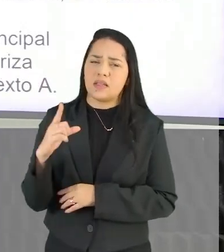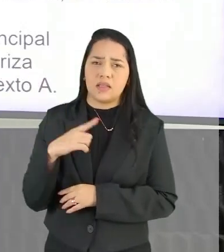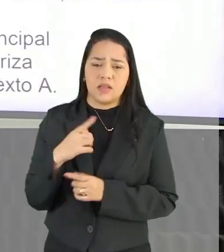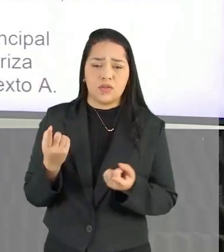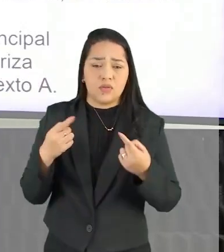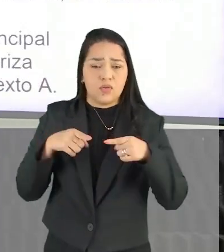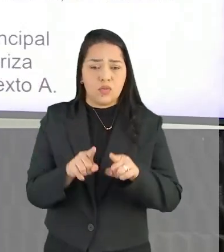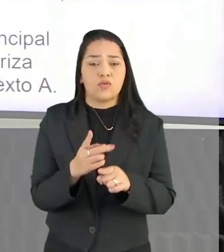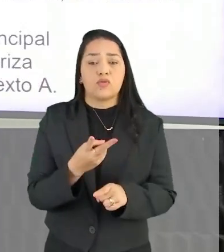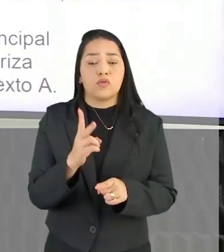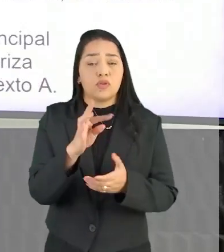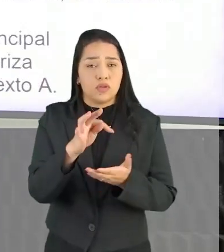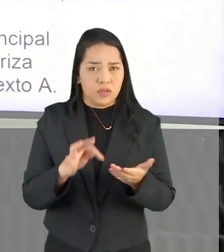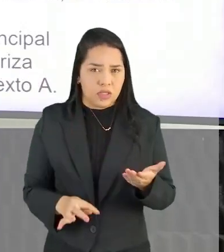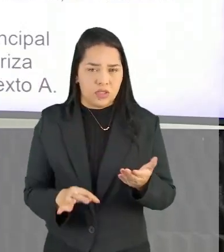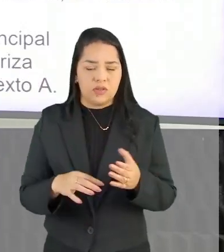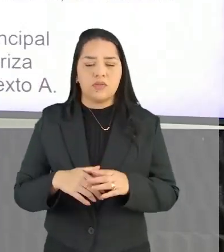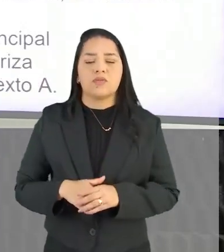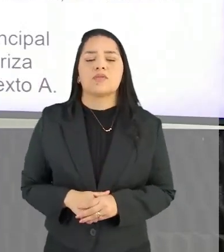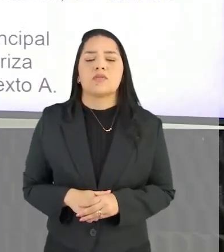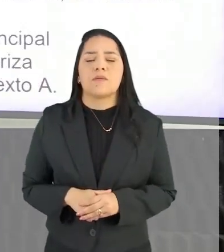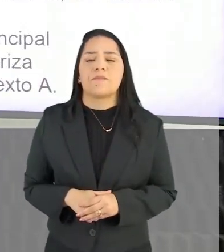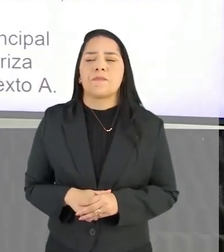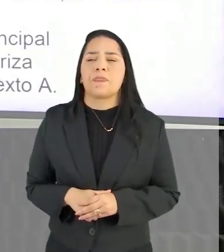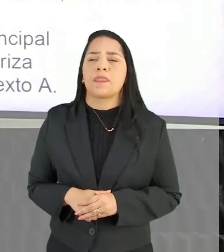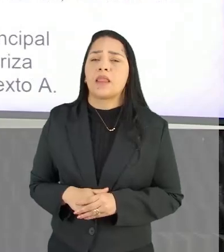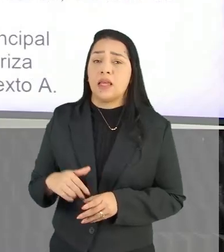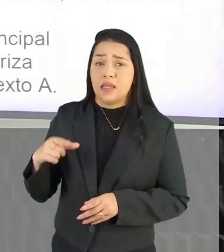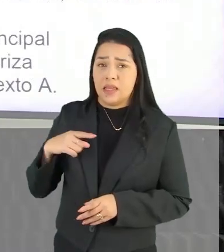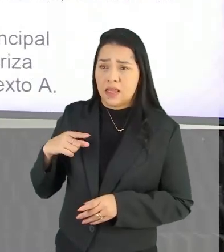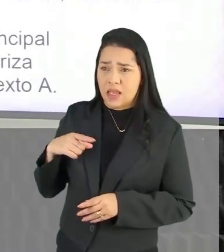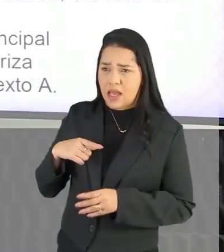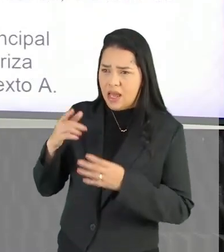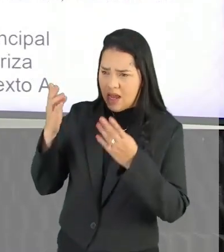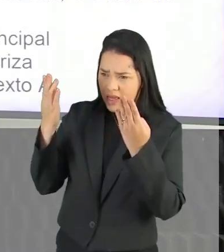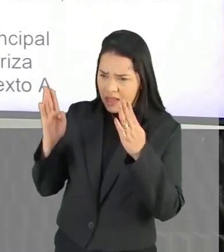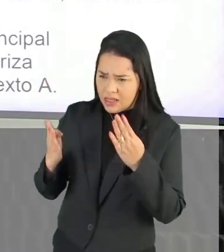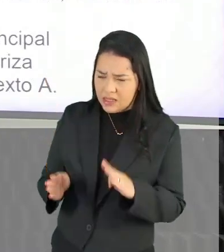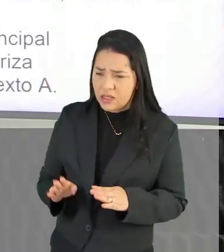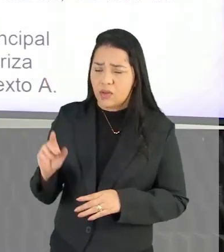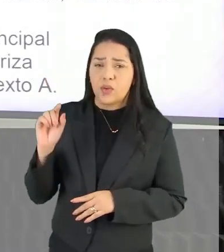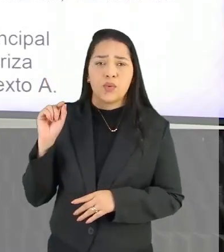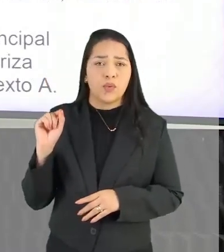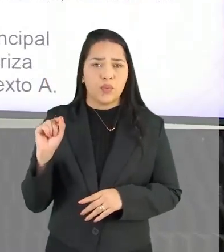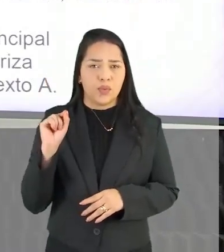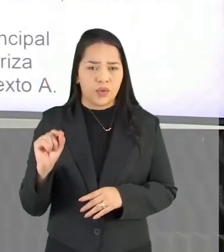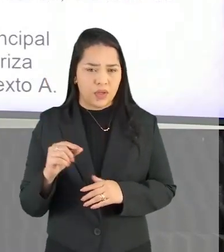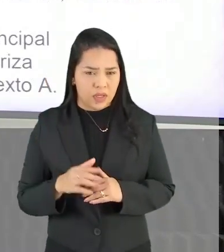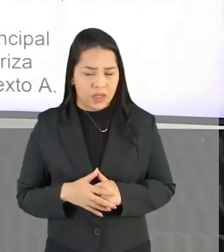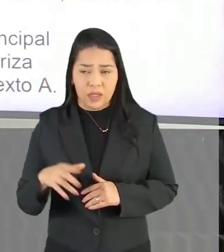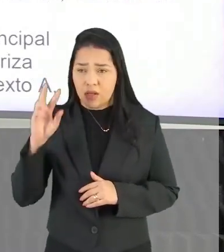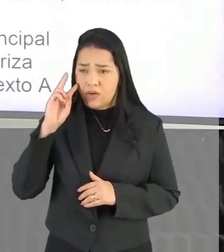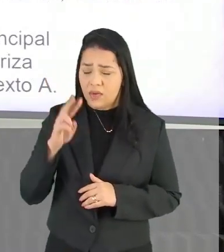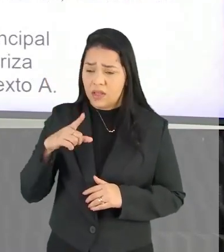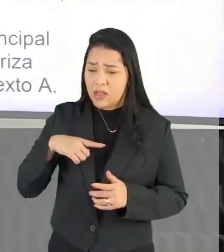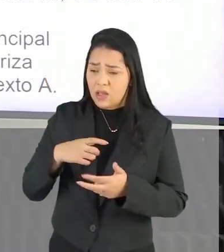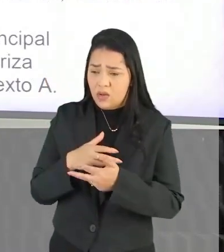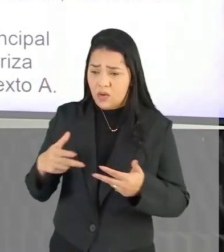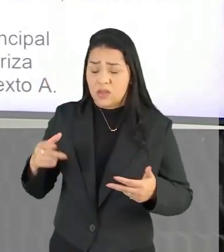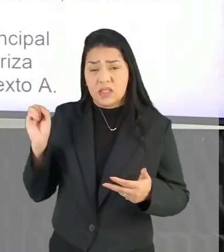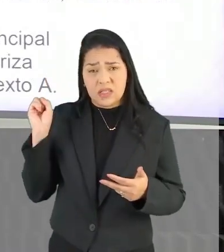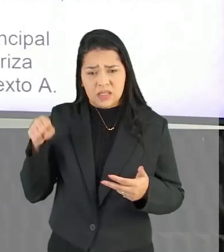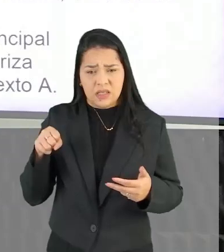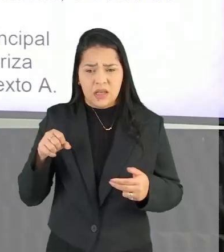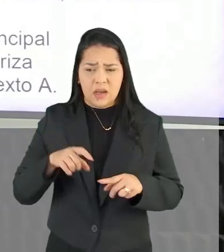comum nos dois textos. Então, vamos continuar. Analisando-os, conclui-se que... E aí a gente vai ver. Eles têm coisas em comum?